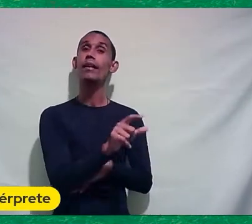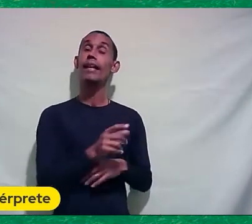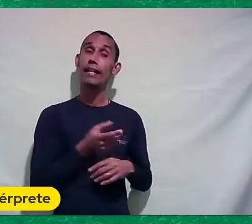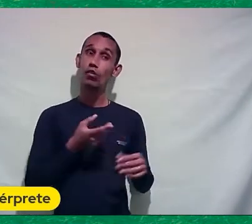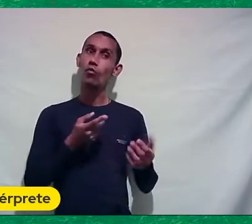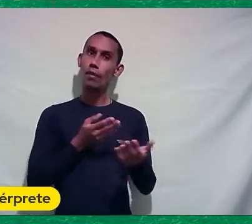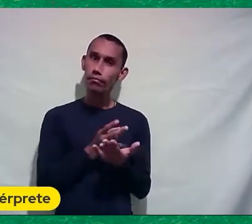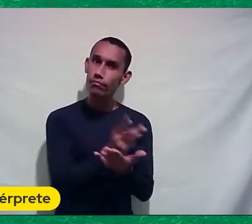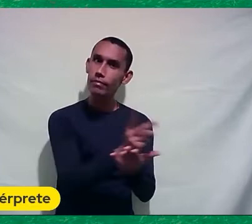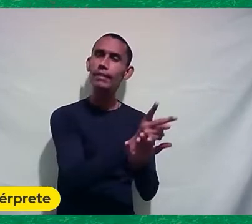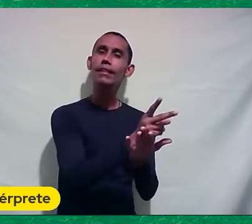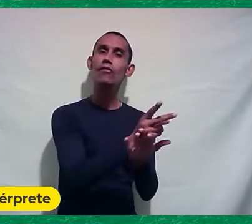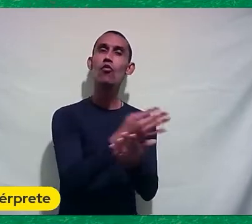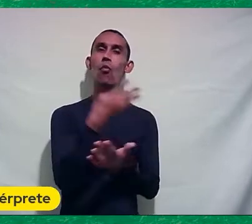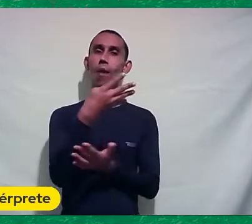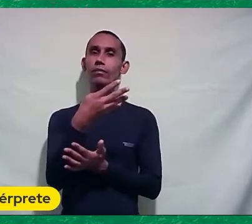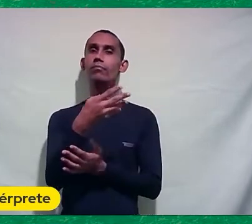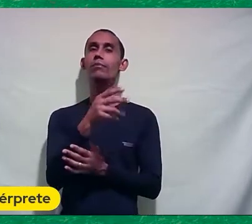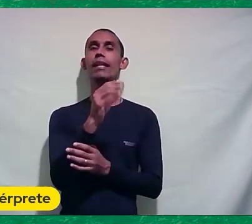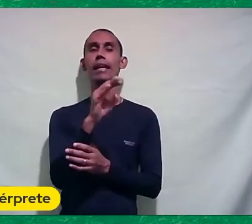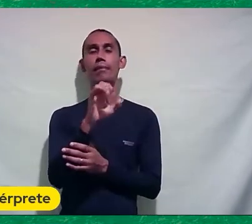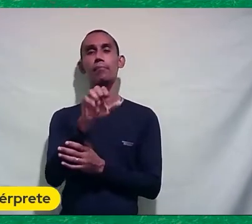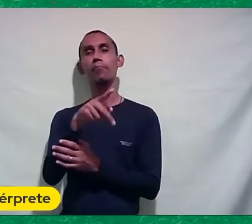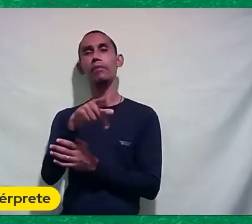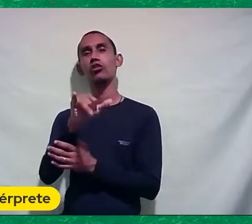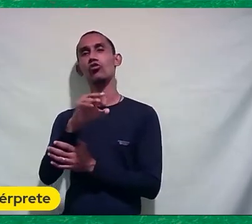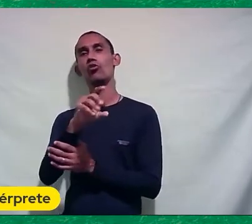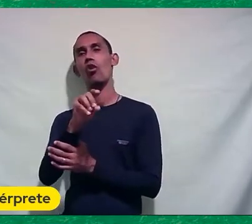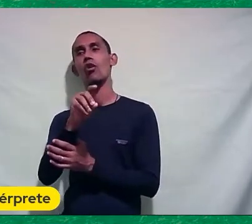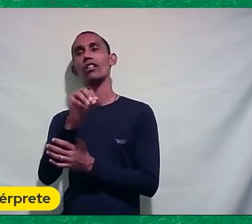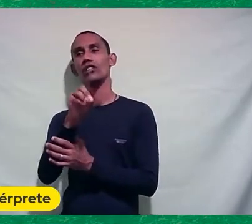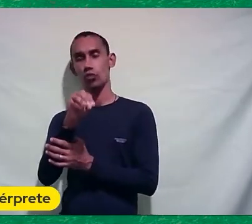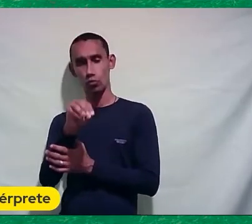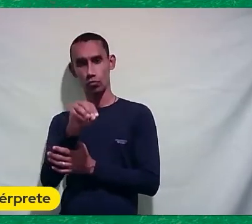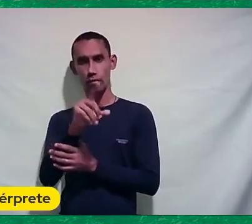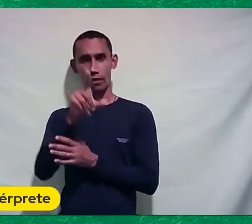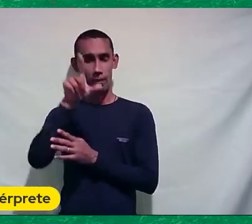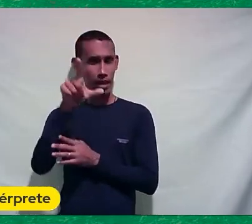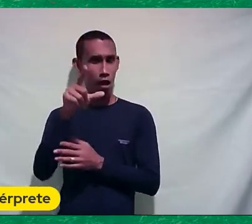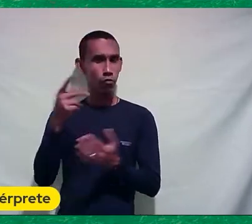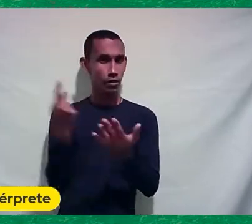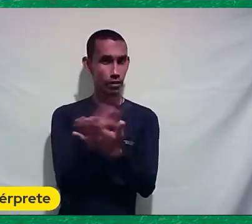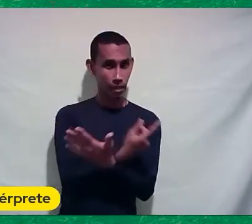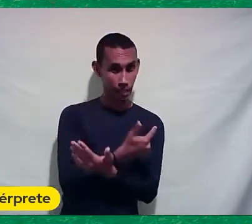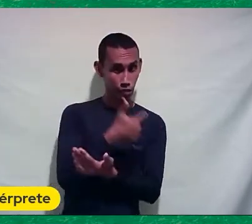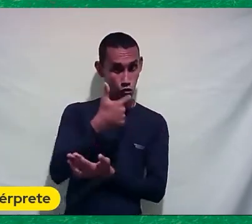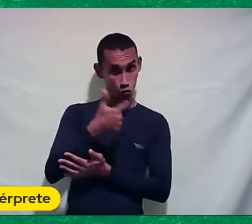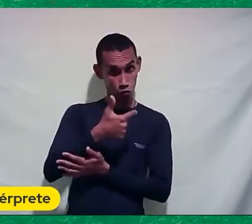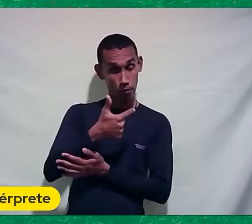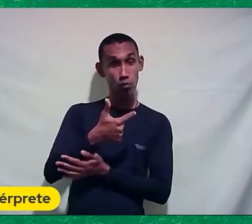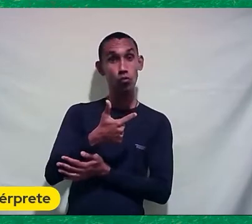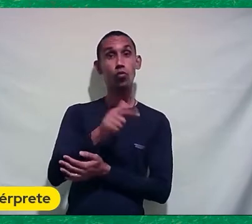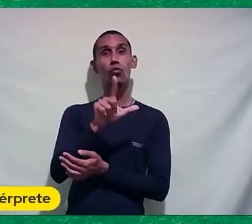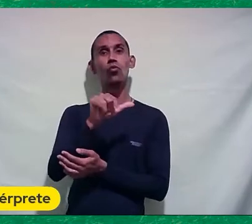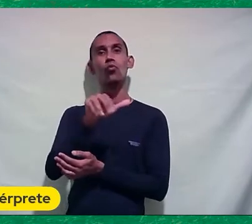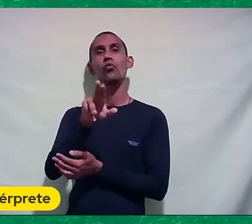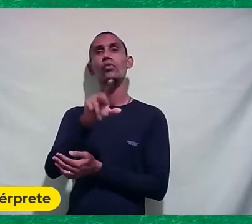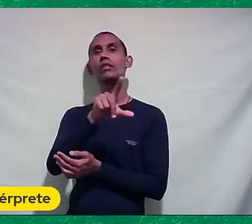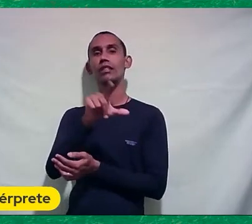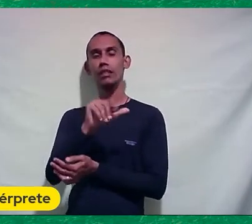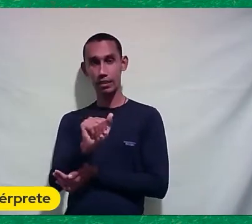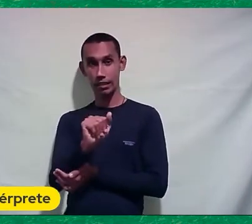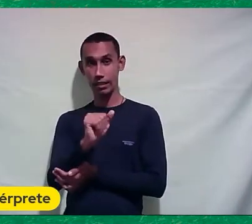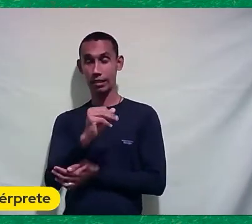Foram quatro episódios Depois Ele teve uma segunda temporada Com mais quatro Era o Luiz Carlos Barreto Que era o grande